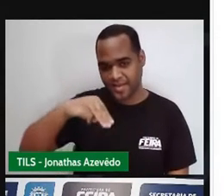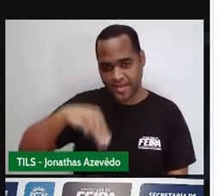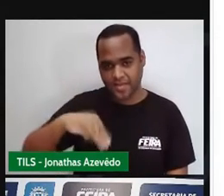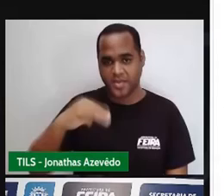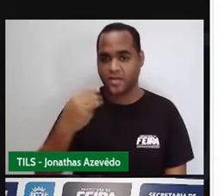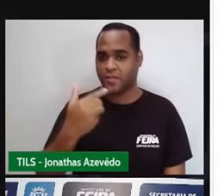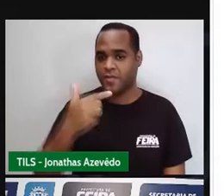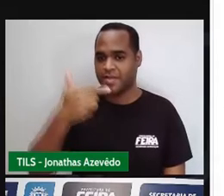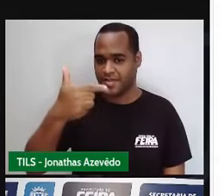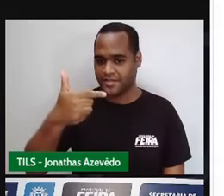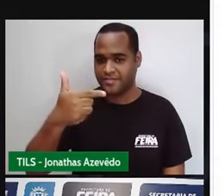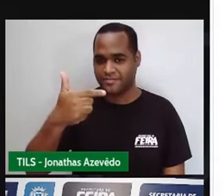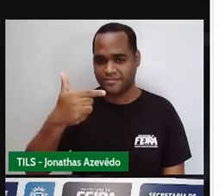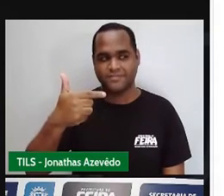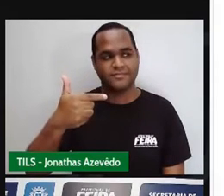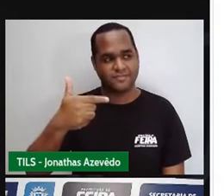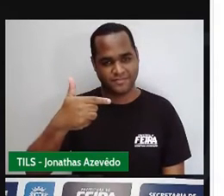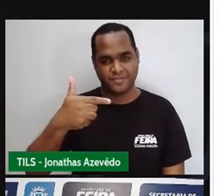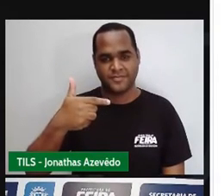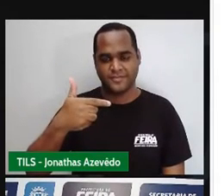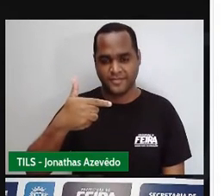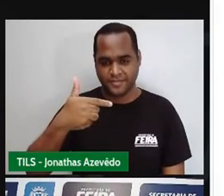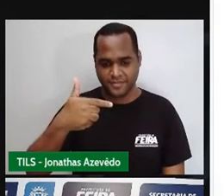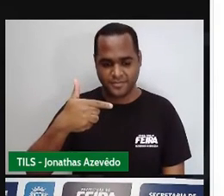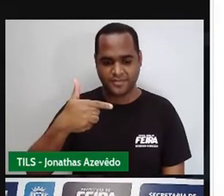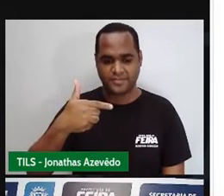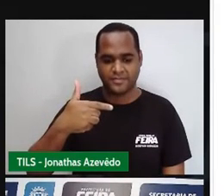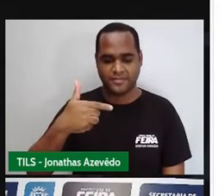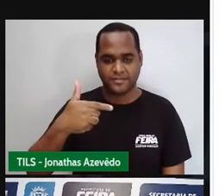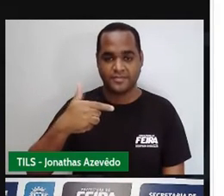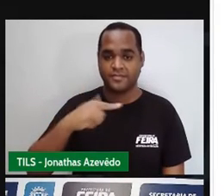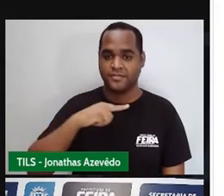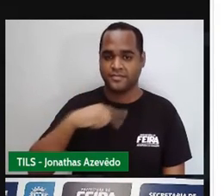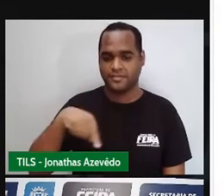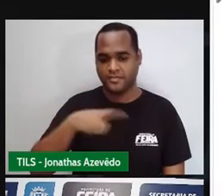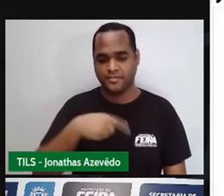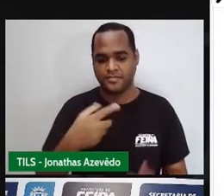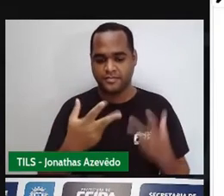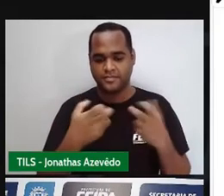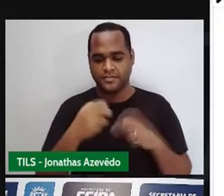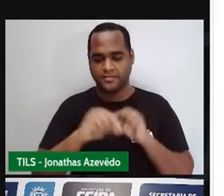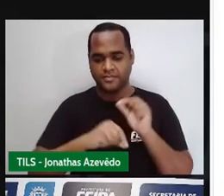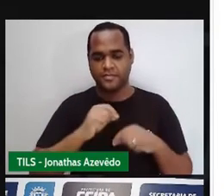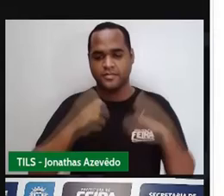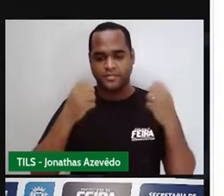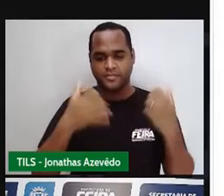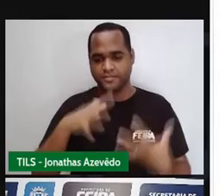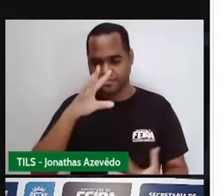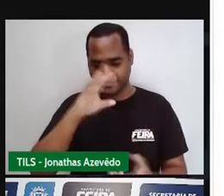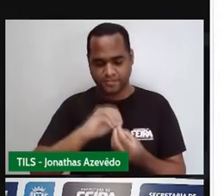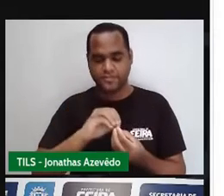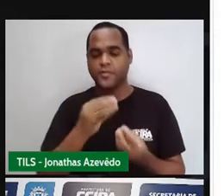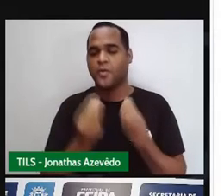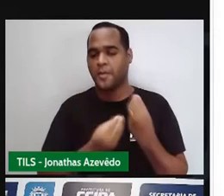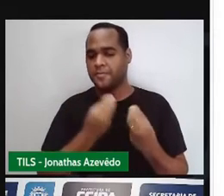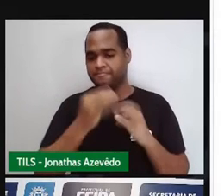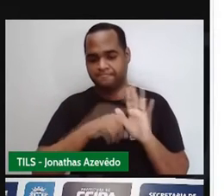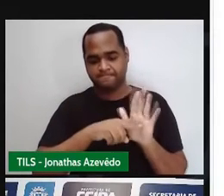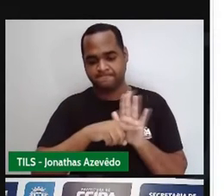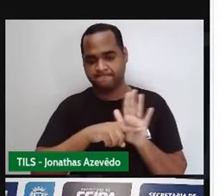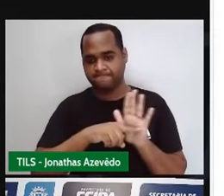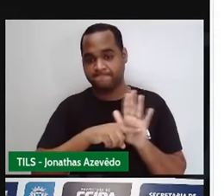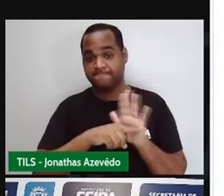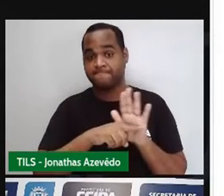quadrados, tá? Mas a gente vai fazer o seguinte, a gente vai, né, achar a área do